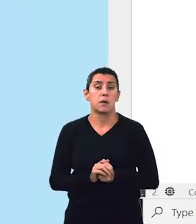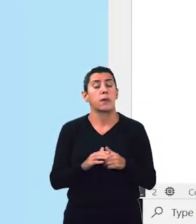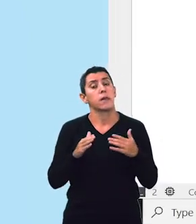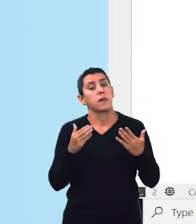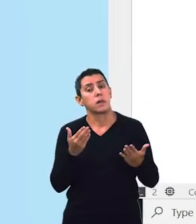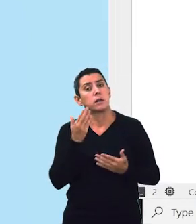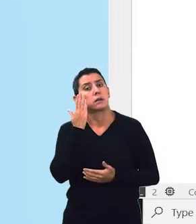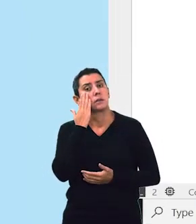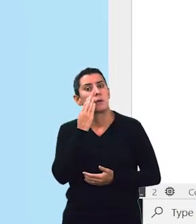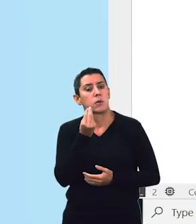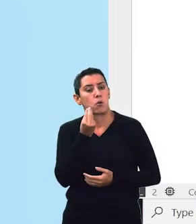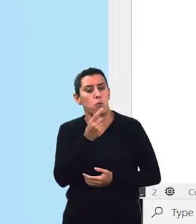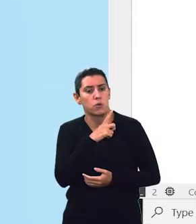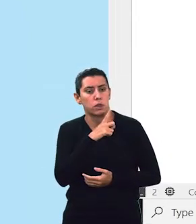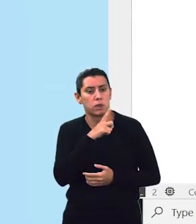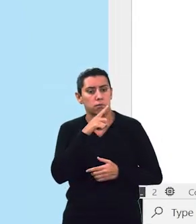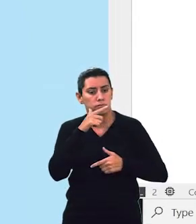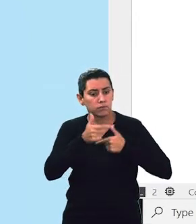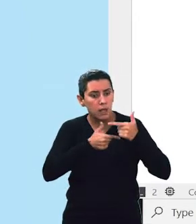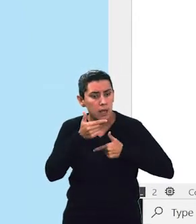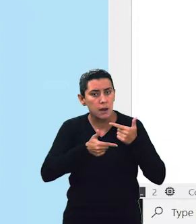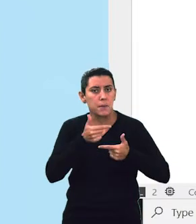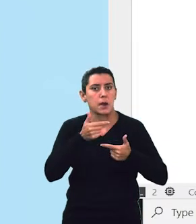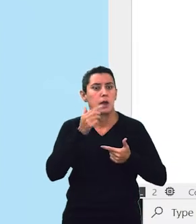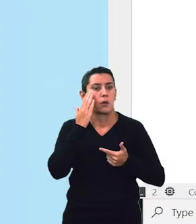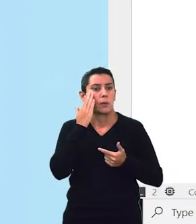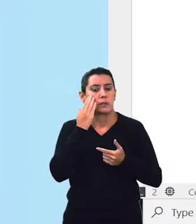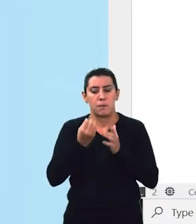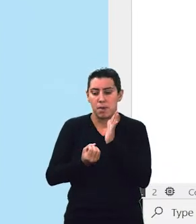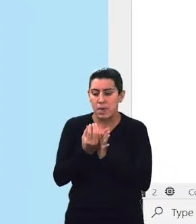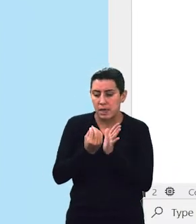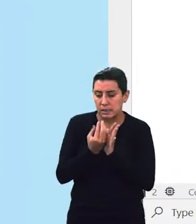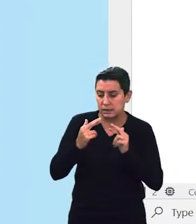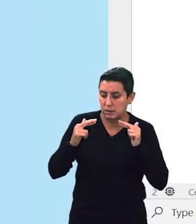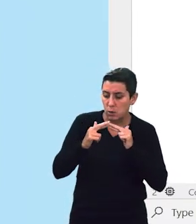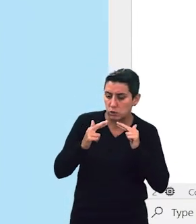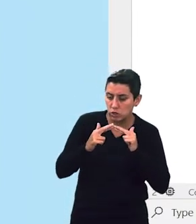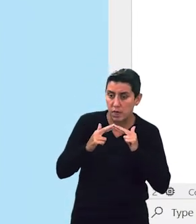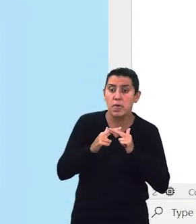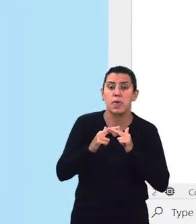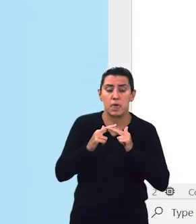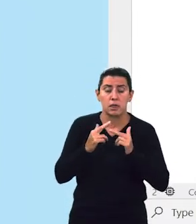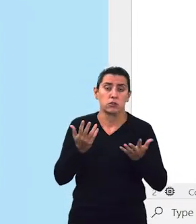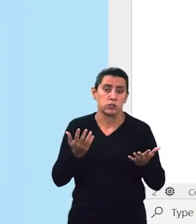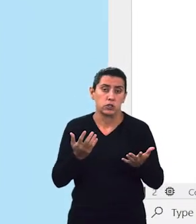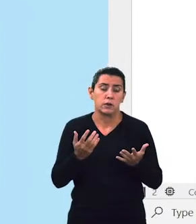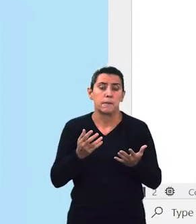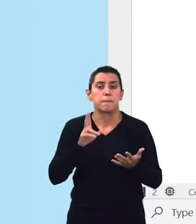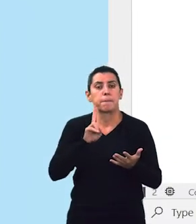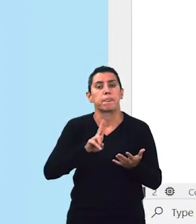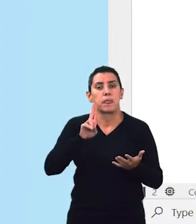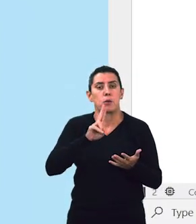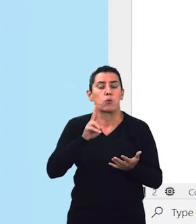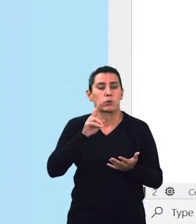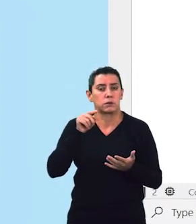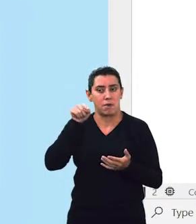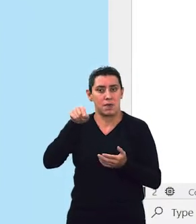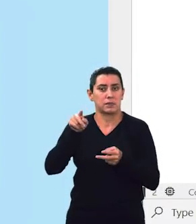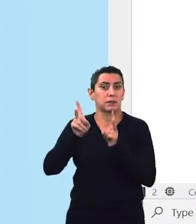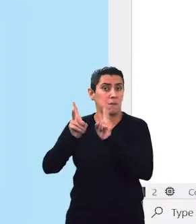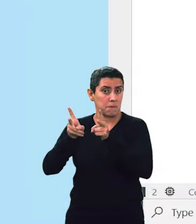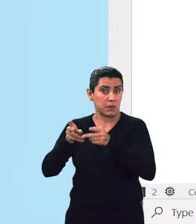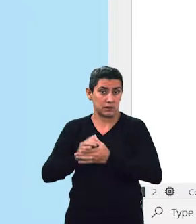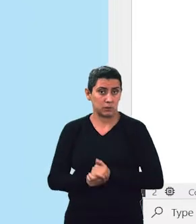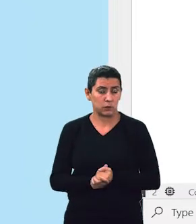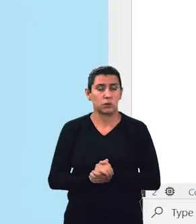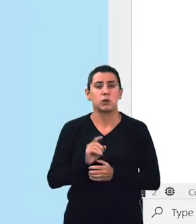cientista de dados, né? Que é criar rede neural, fazer tratamento de dados, e ativar o desafio, ok? Bom, essa